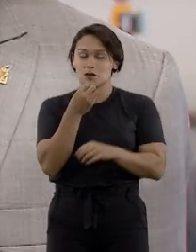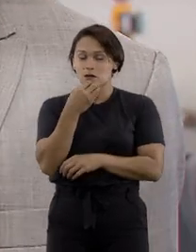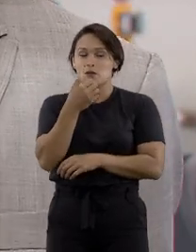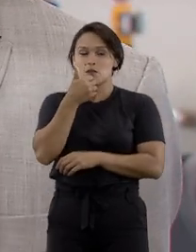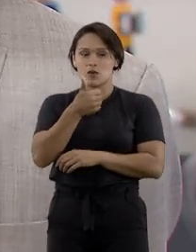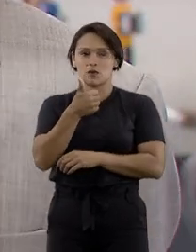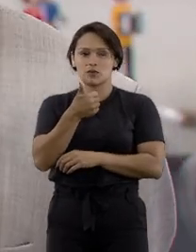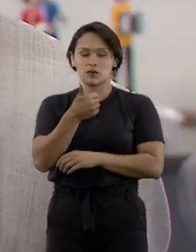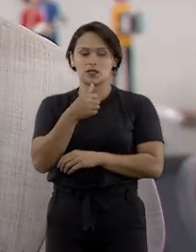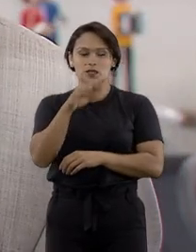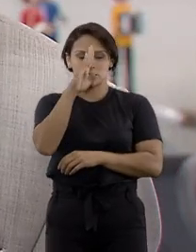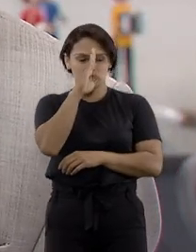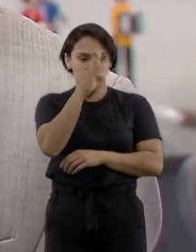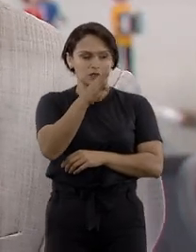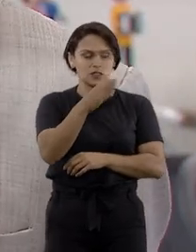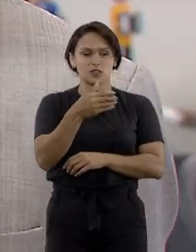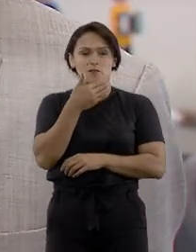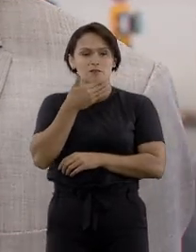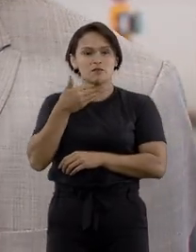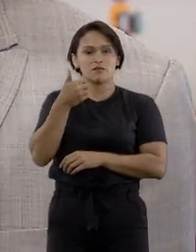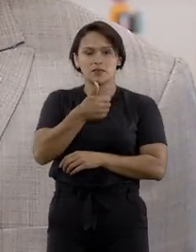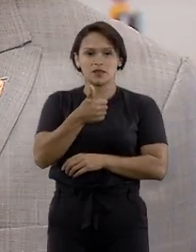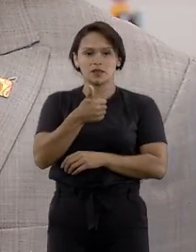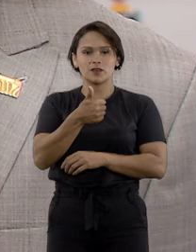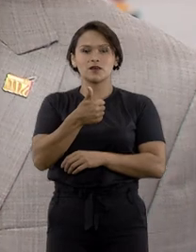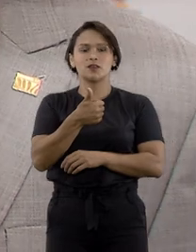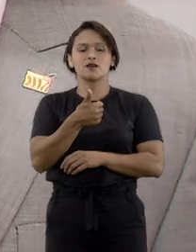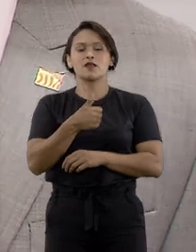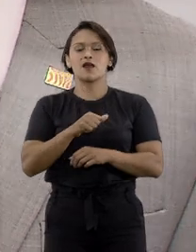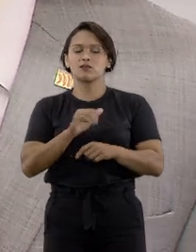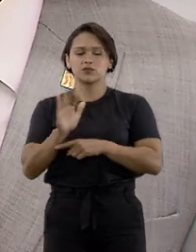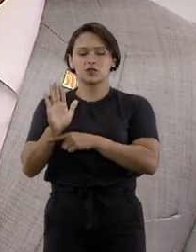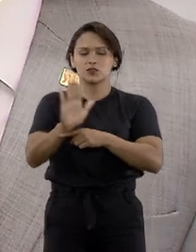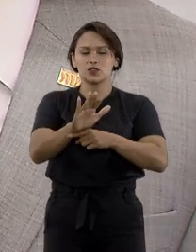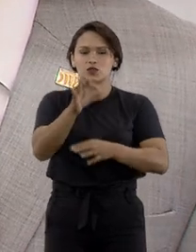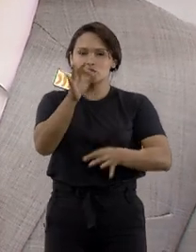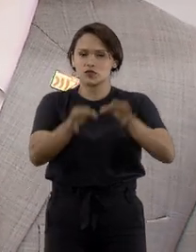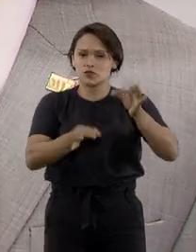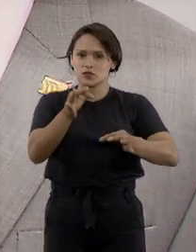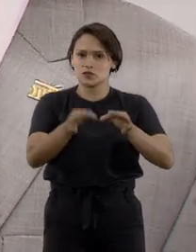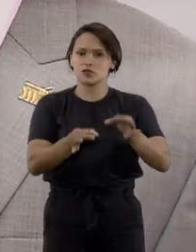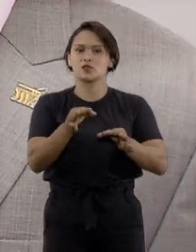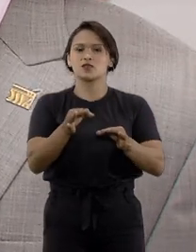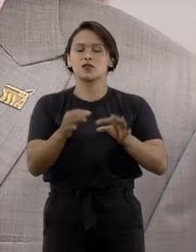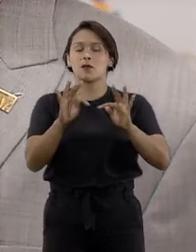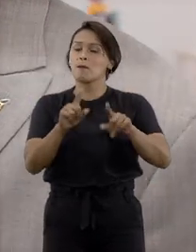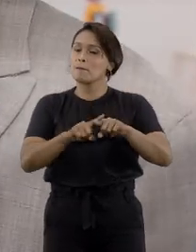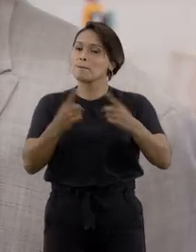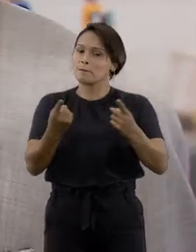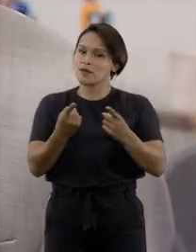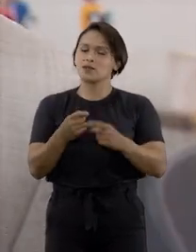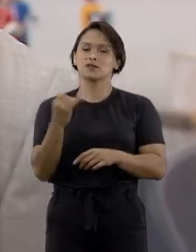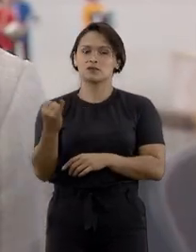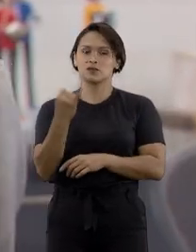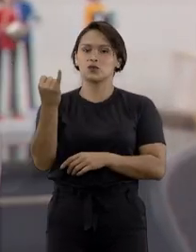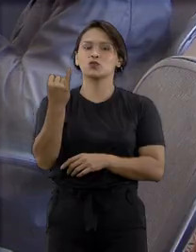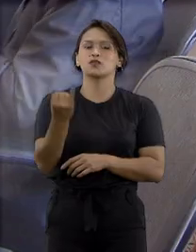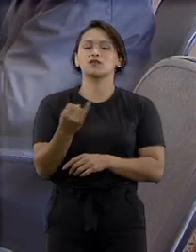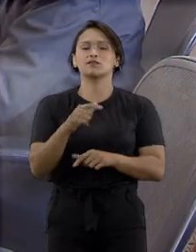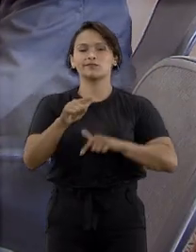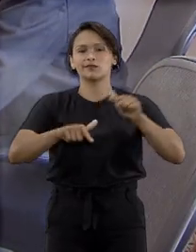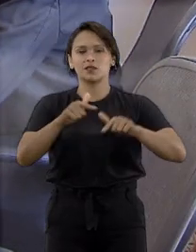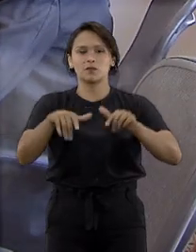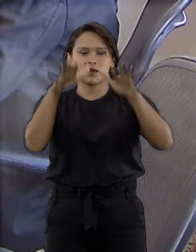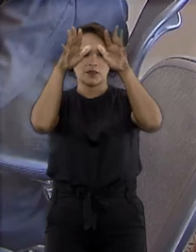sentido de melhorar a prestação jurisdicional mas sobretudo os serviços do Tribunal da Cidadania.